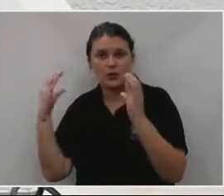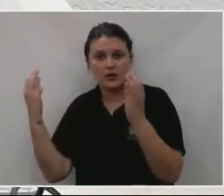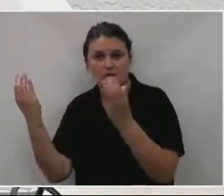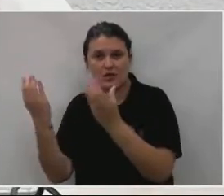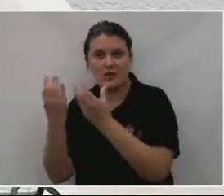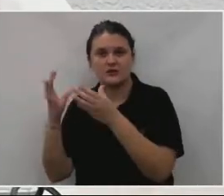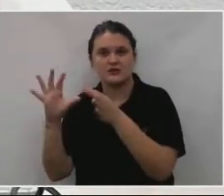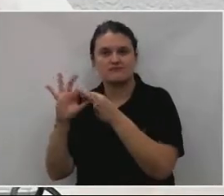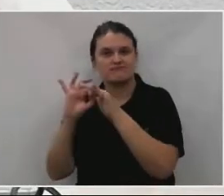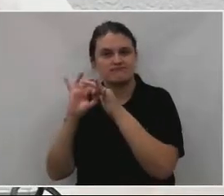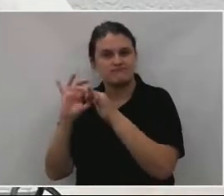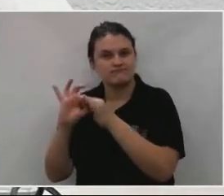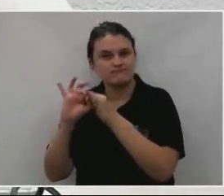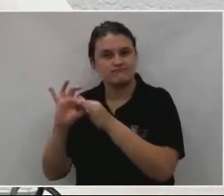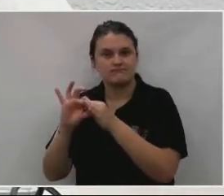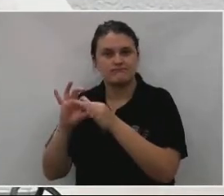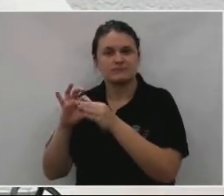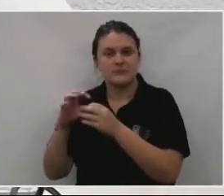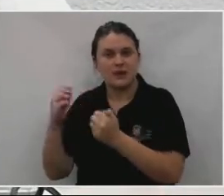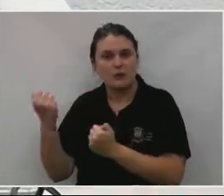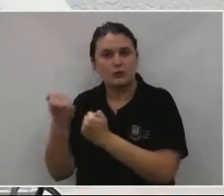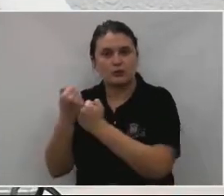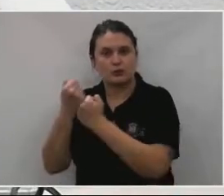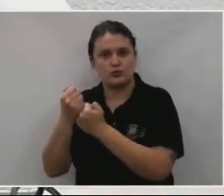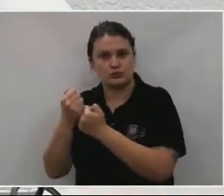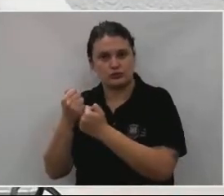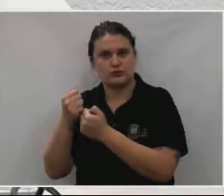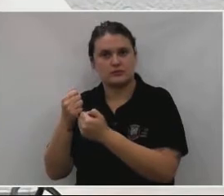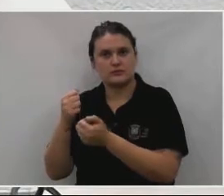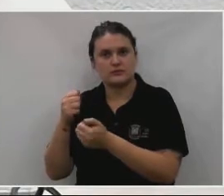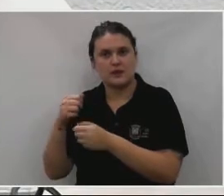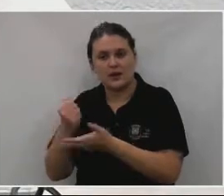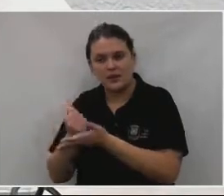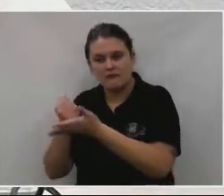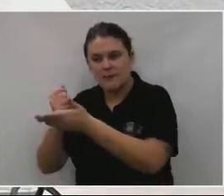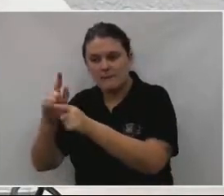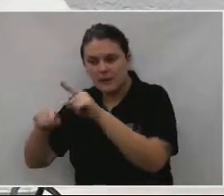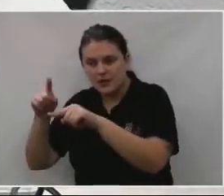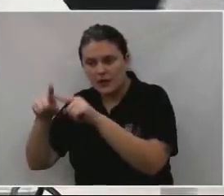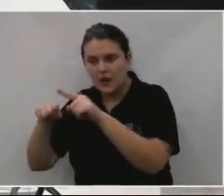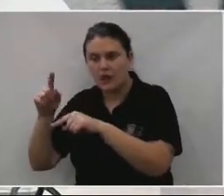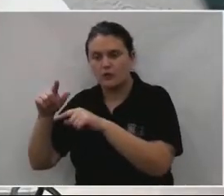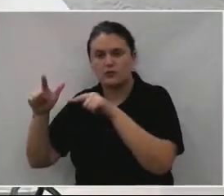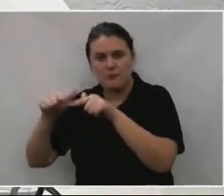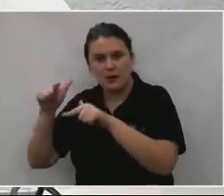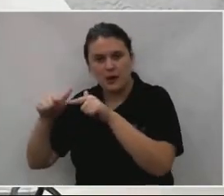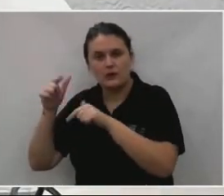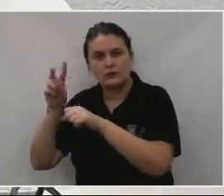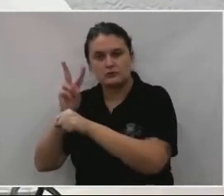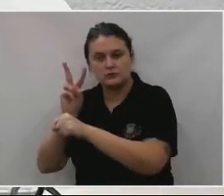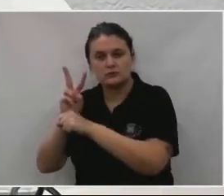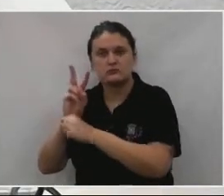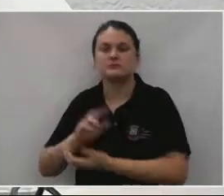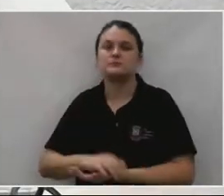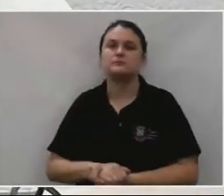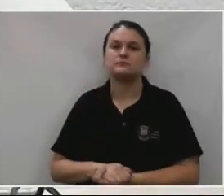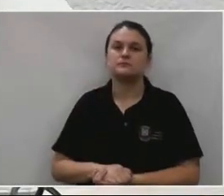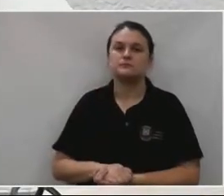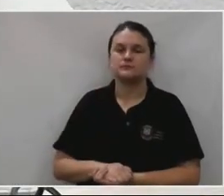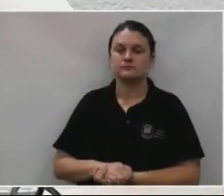unidas e realmente levar esses materiais, já que a mão de obra entra